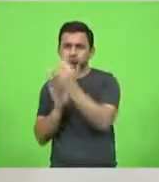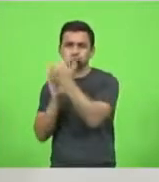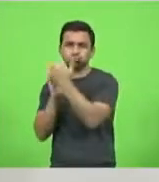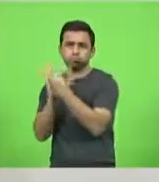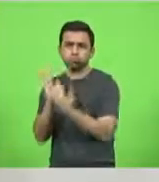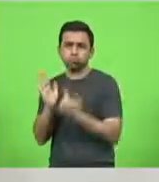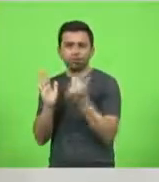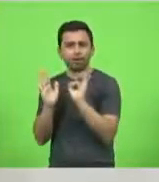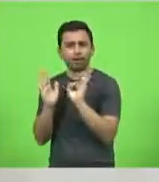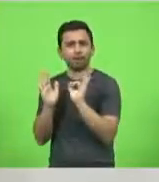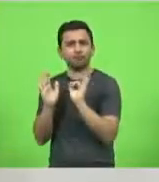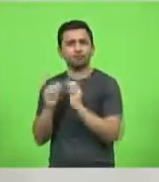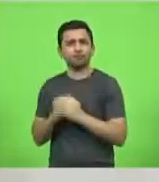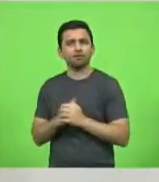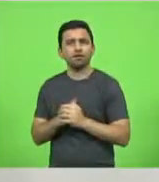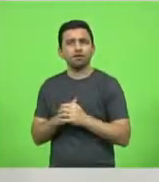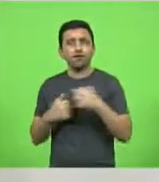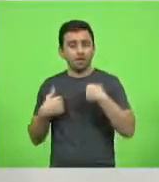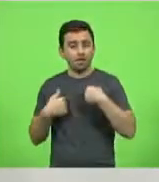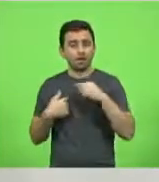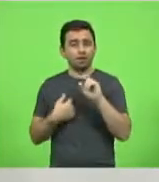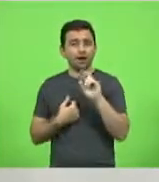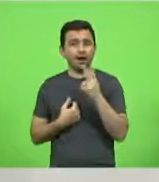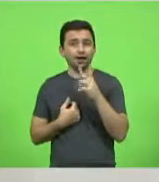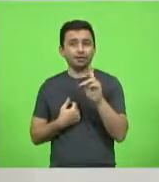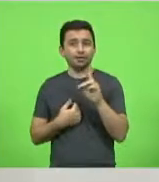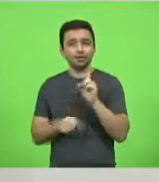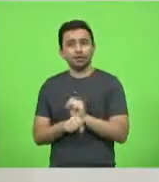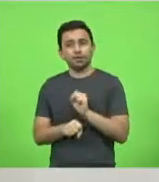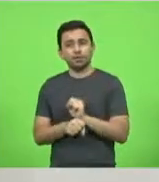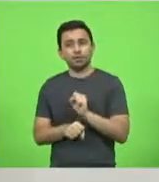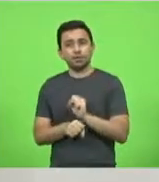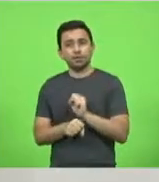Já estamos no terceiro HD, cheio de coisa, já esperando 2022.